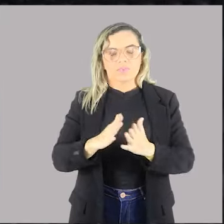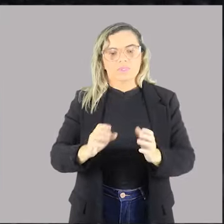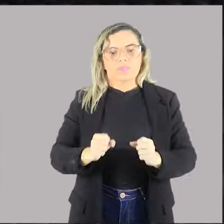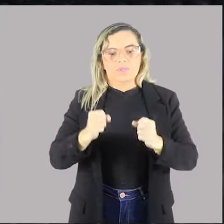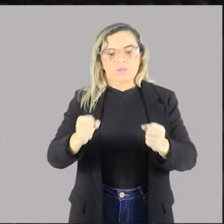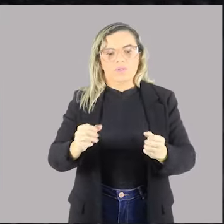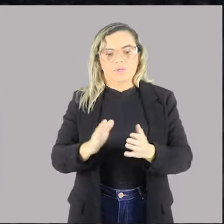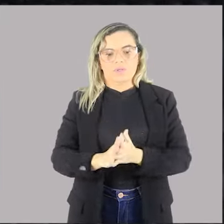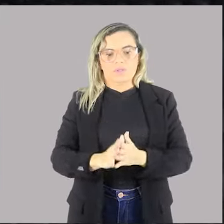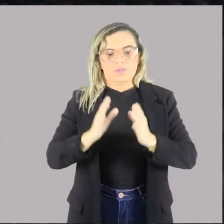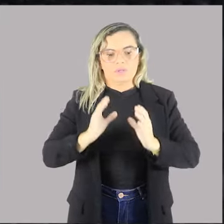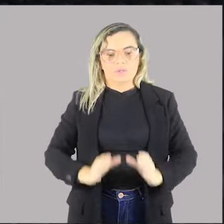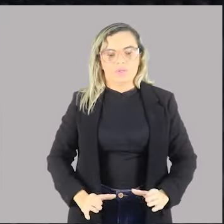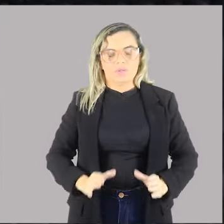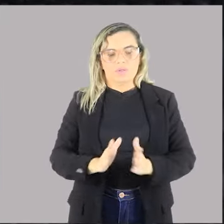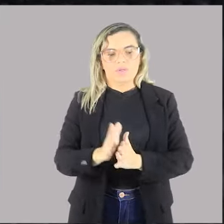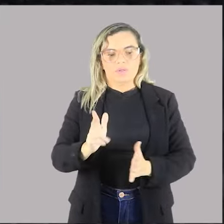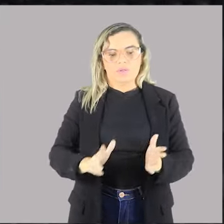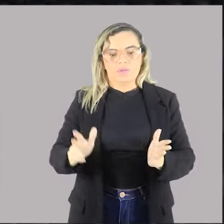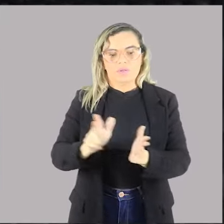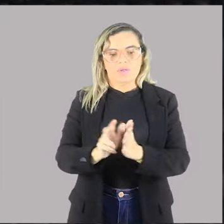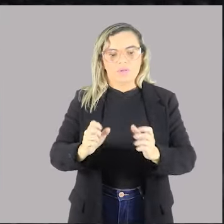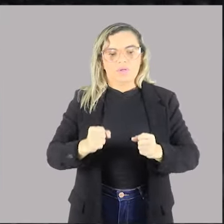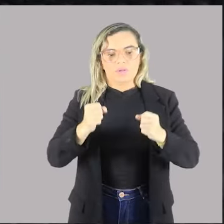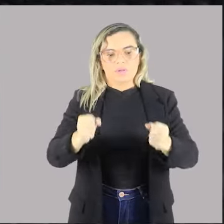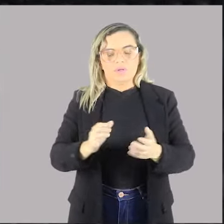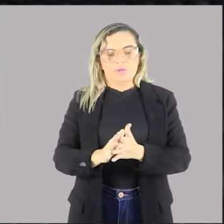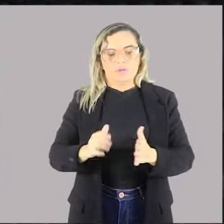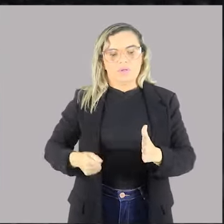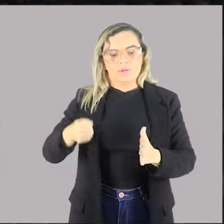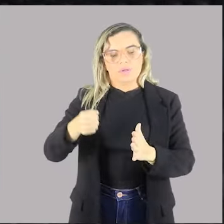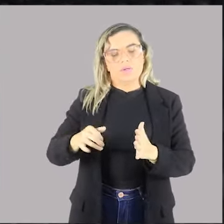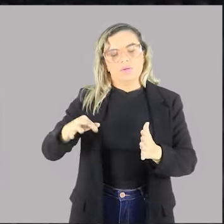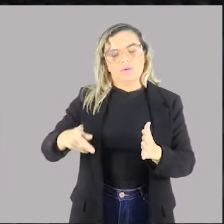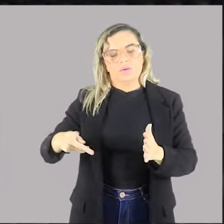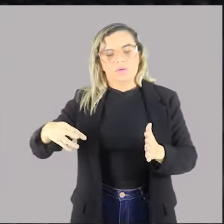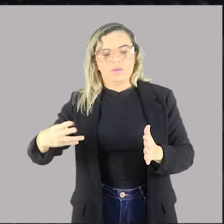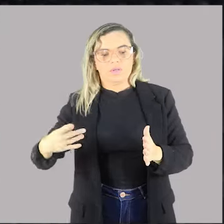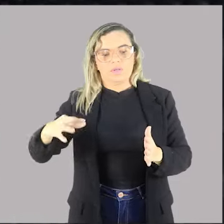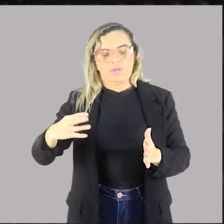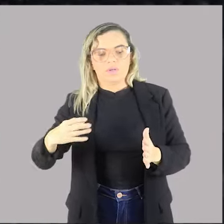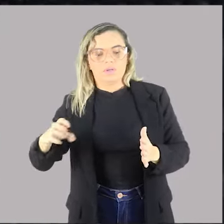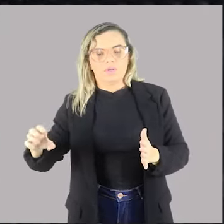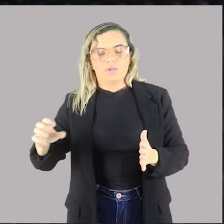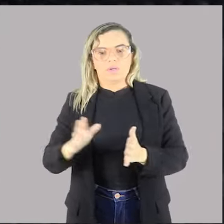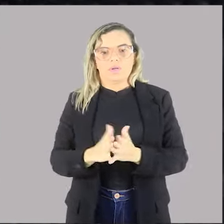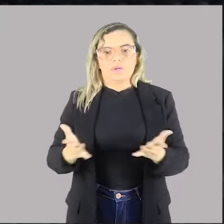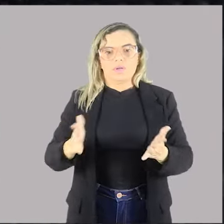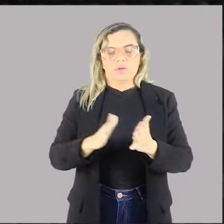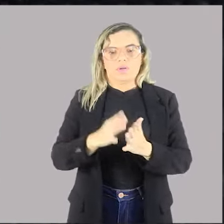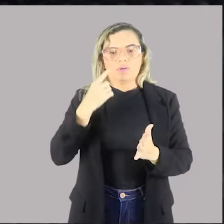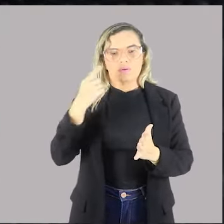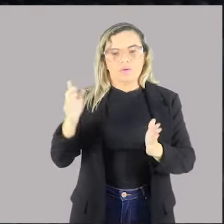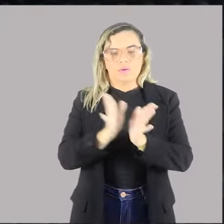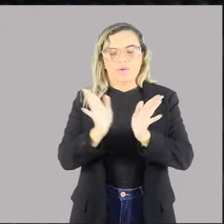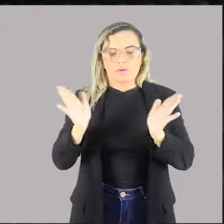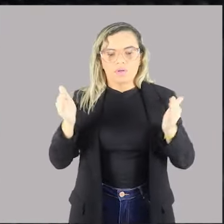poder regulamentar, o dever de imparcialidade, dentre outros. Vamos nos atinar,